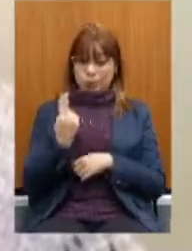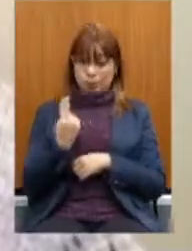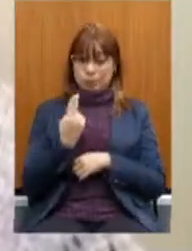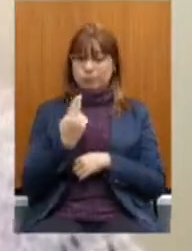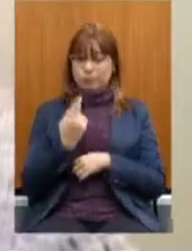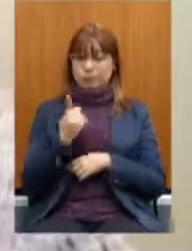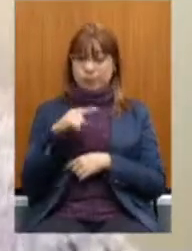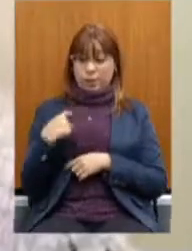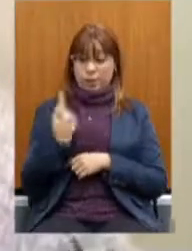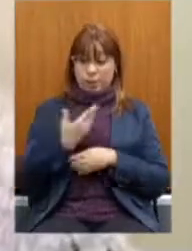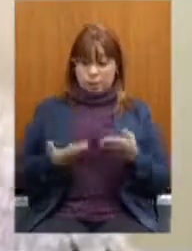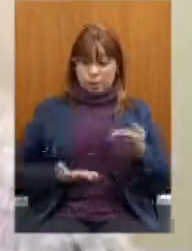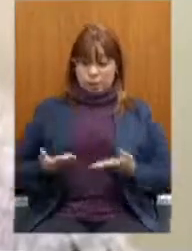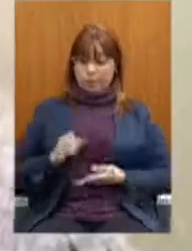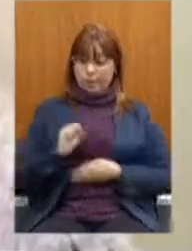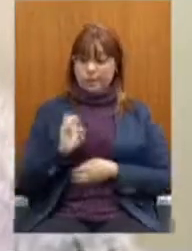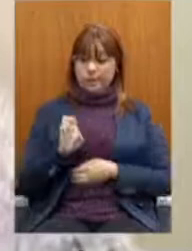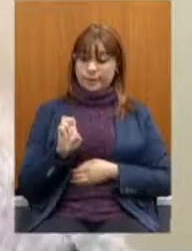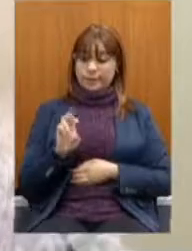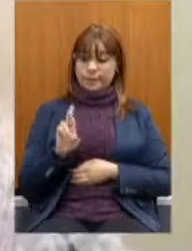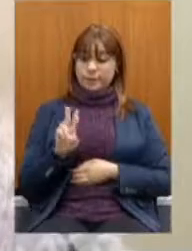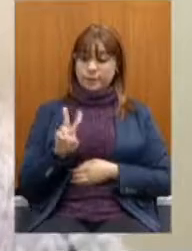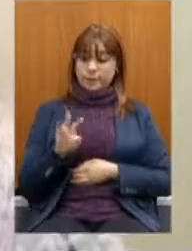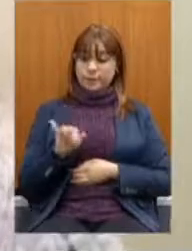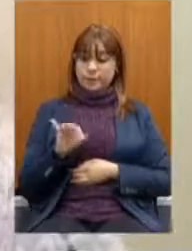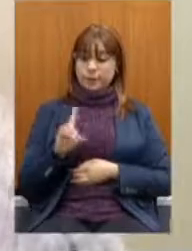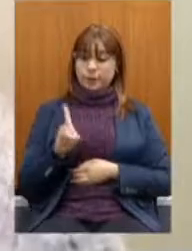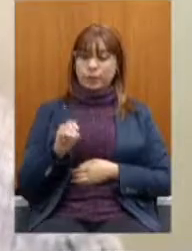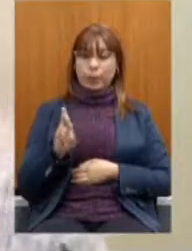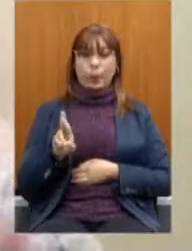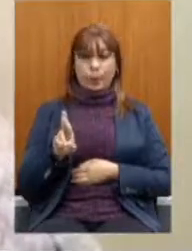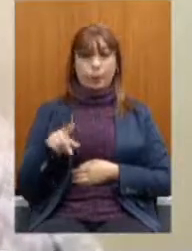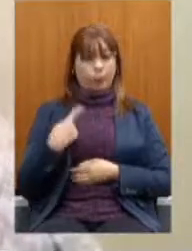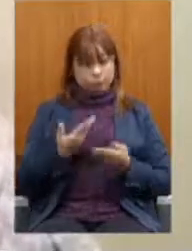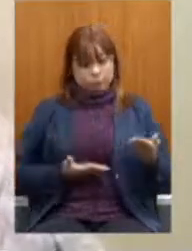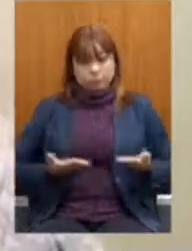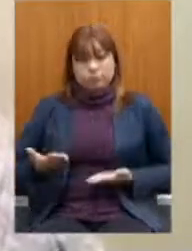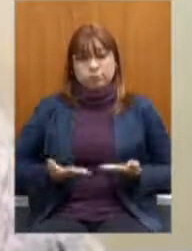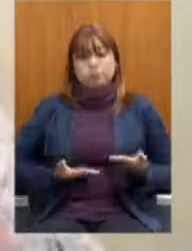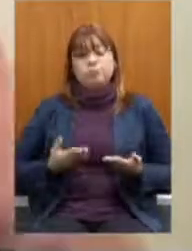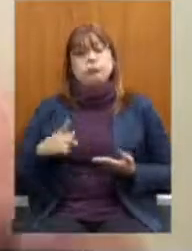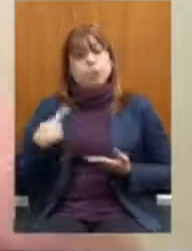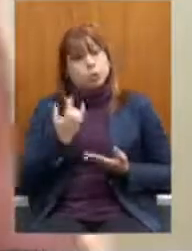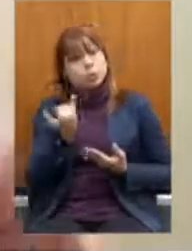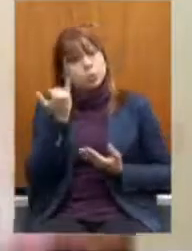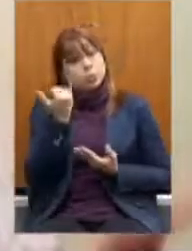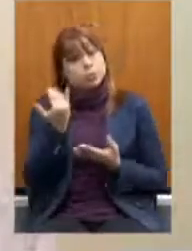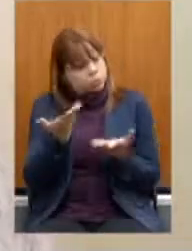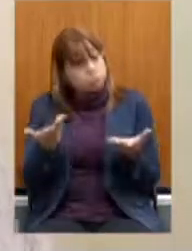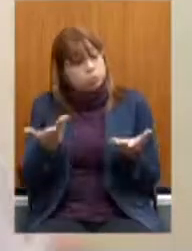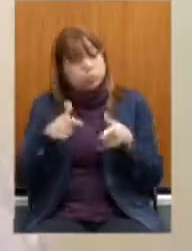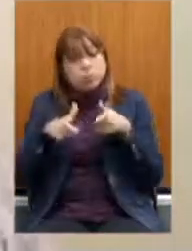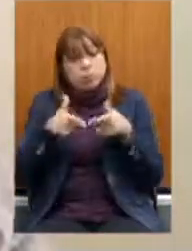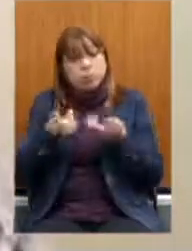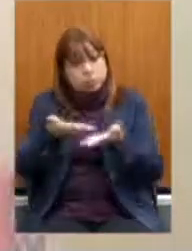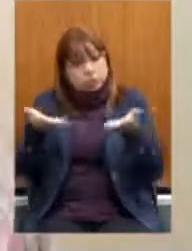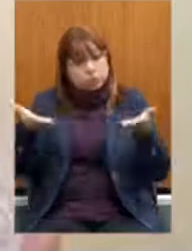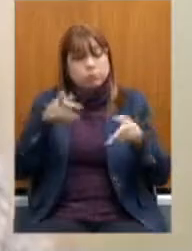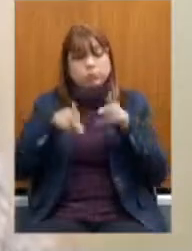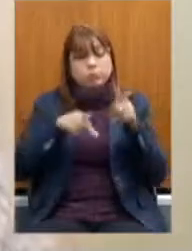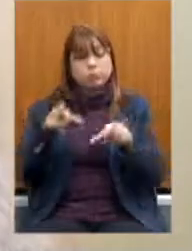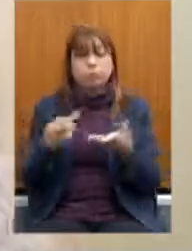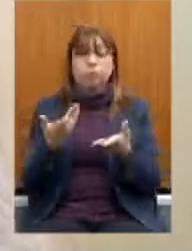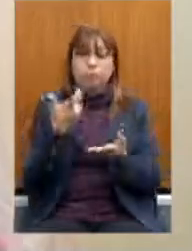nós somos servidores, estamos para servir, então nós somos importantes para que o serviço público aconteça, nós somos parte